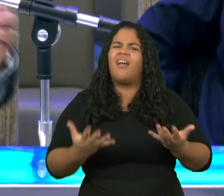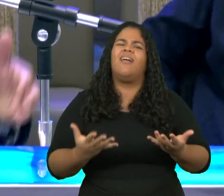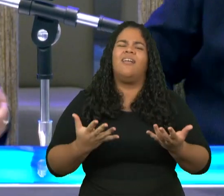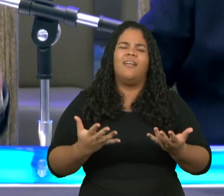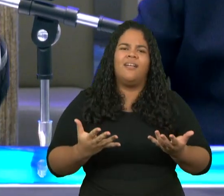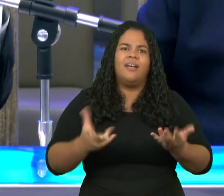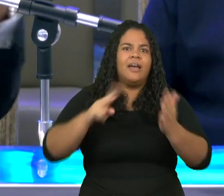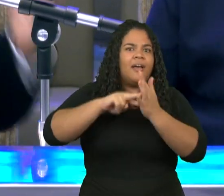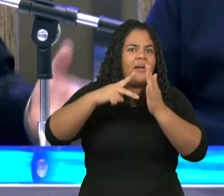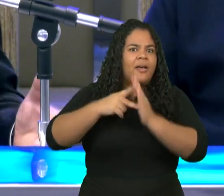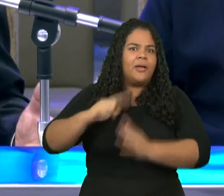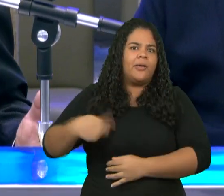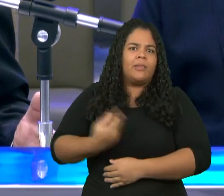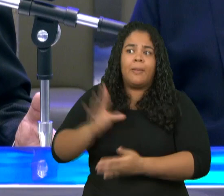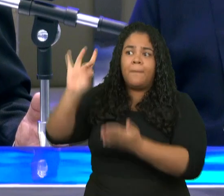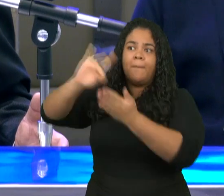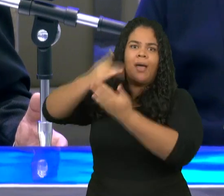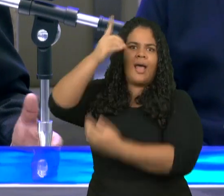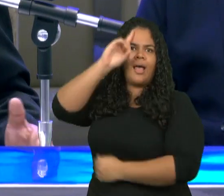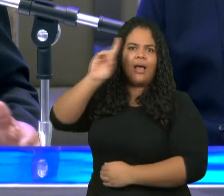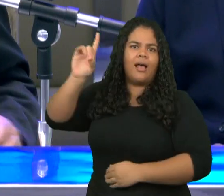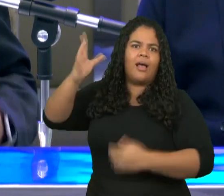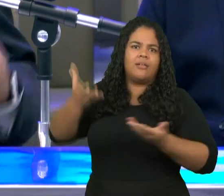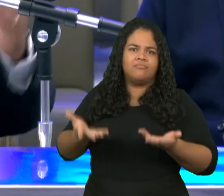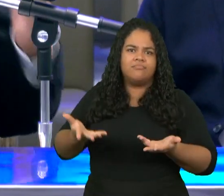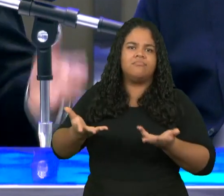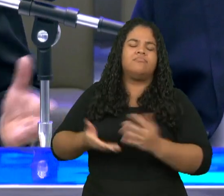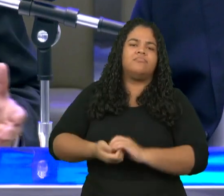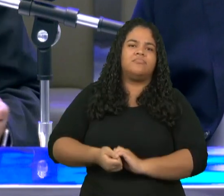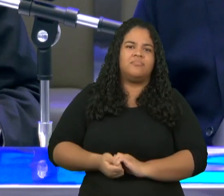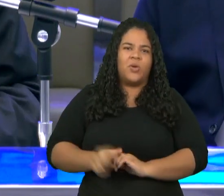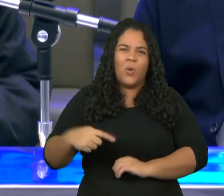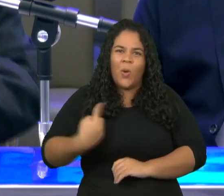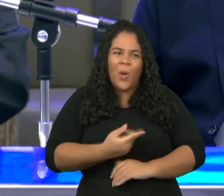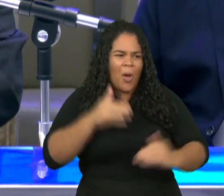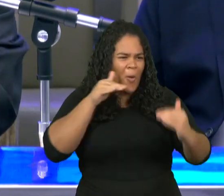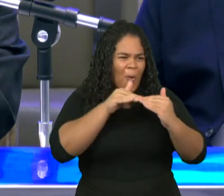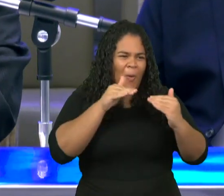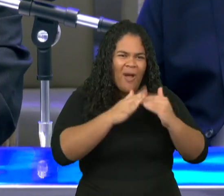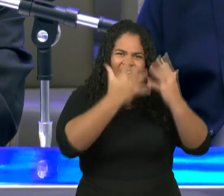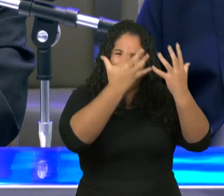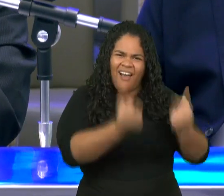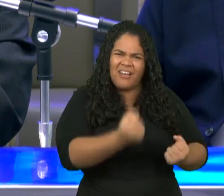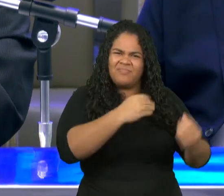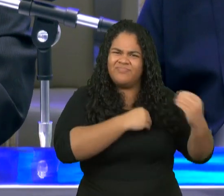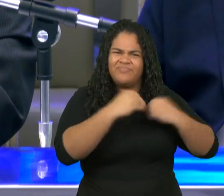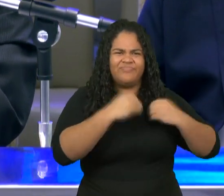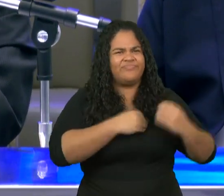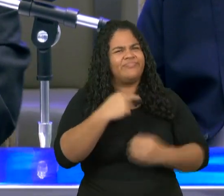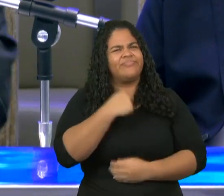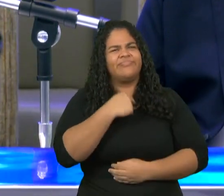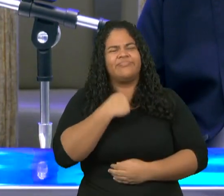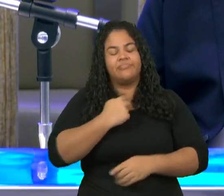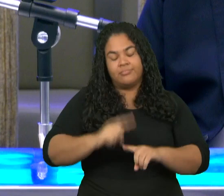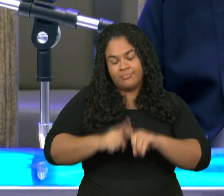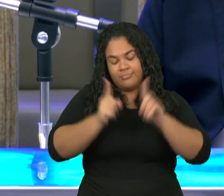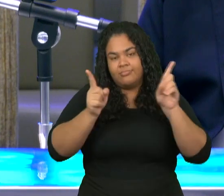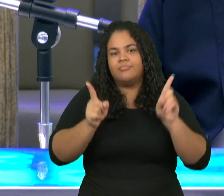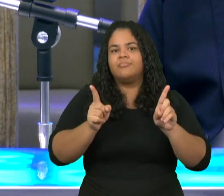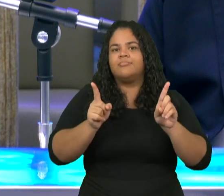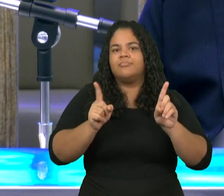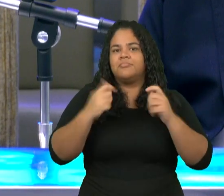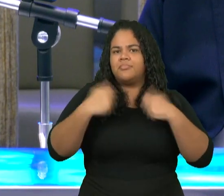comungando com os seus atos com os seus pecados não é mas isso não impede que respeite as